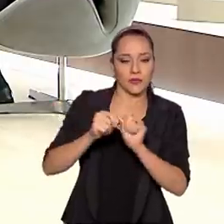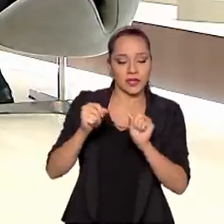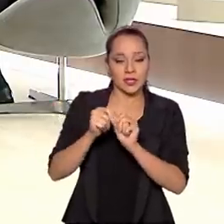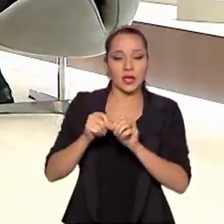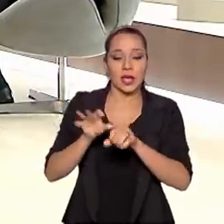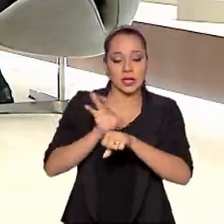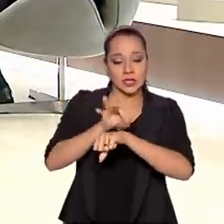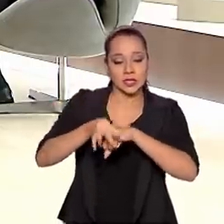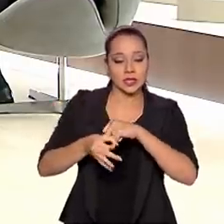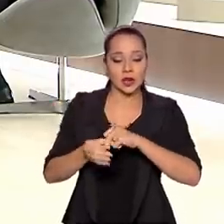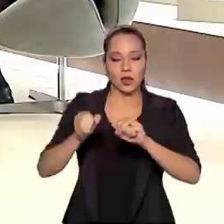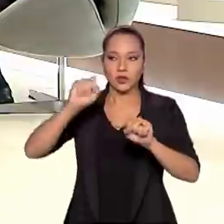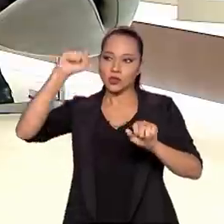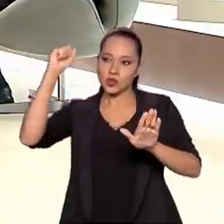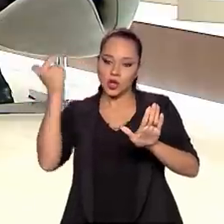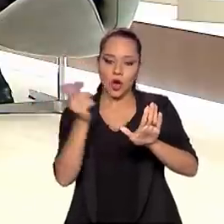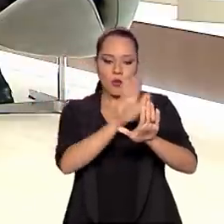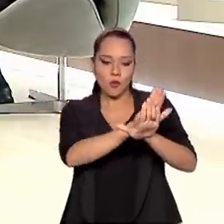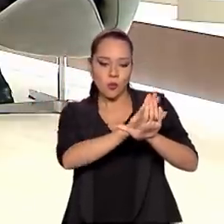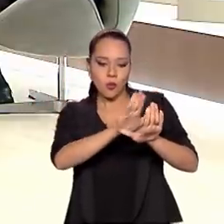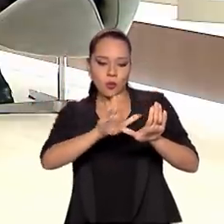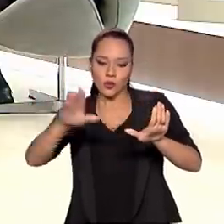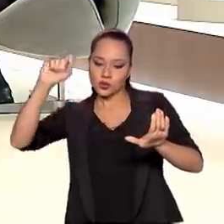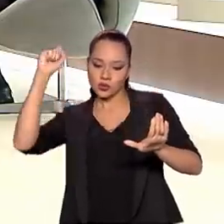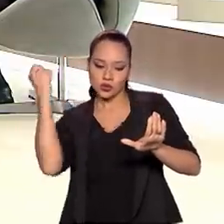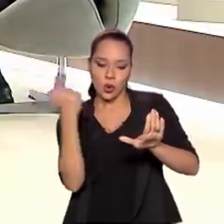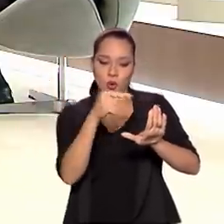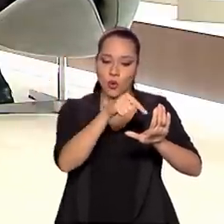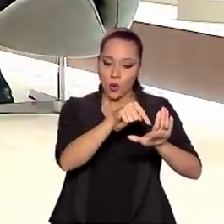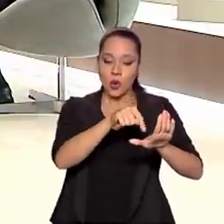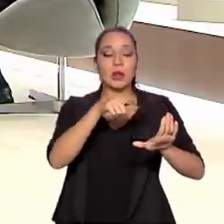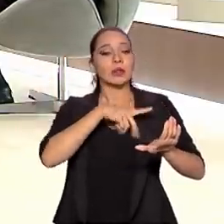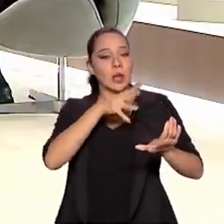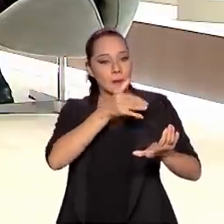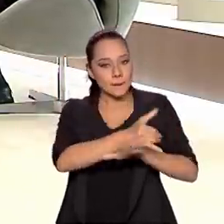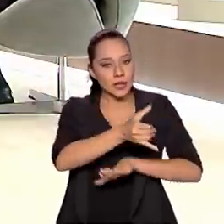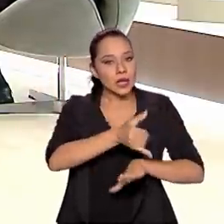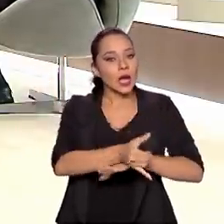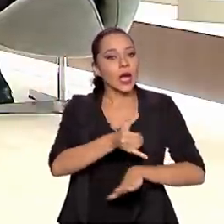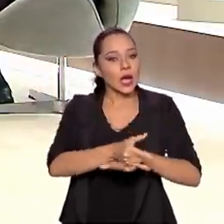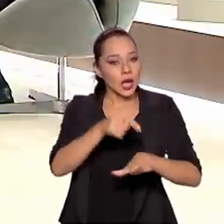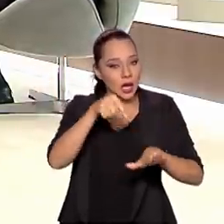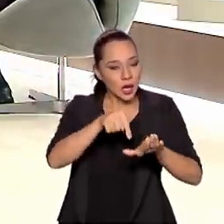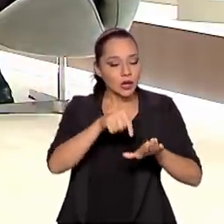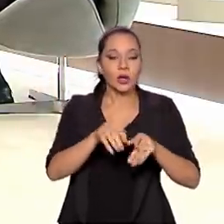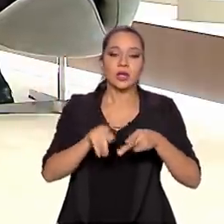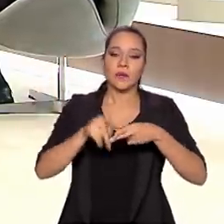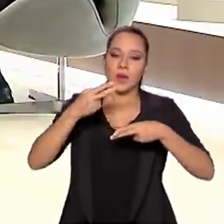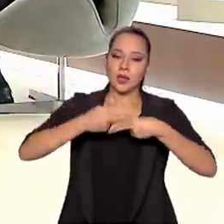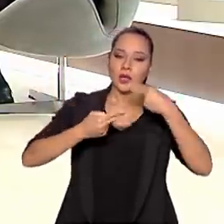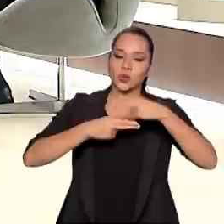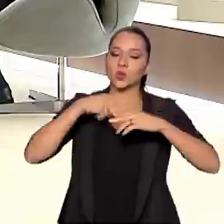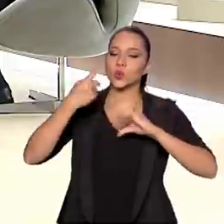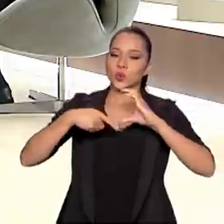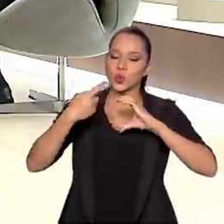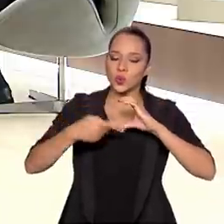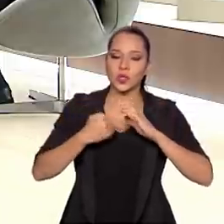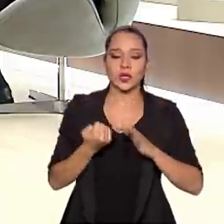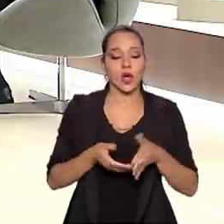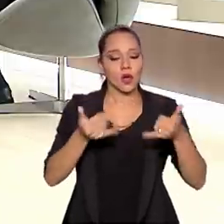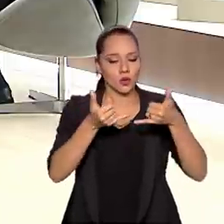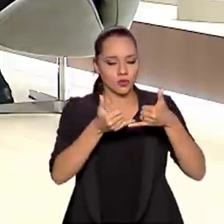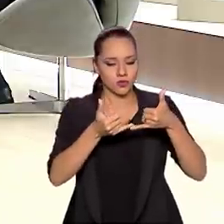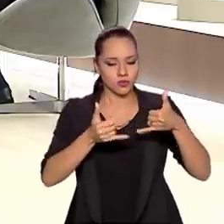células fotovoltaicas da energia solar, das turbinas hidrelétricas, dos cabos